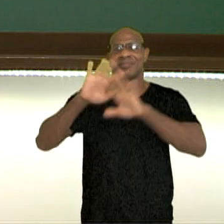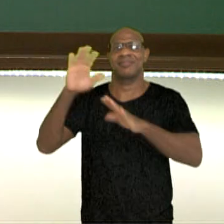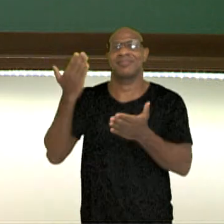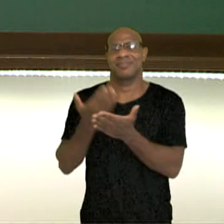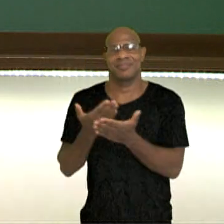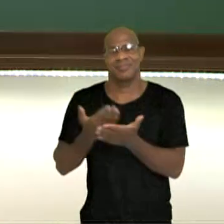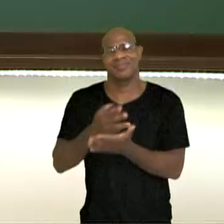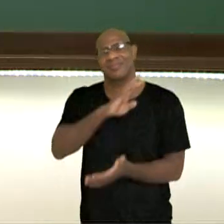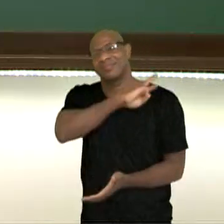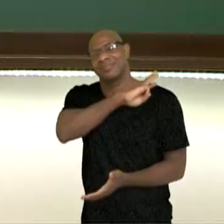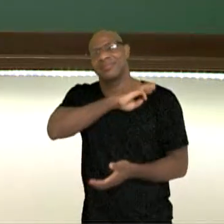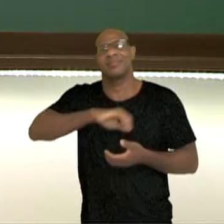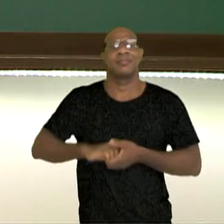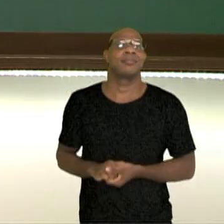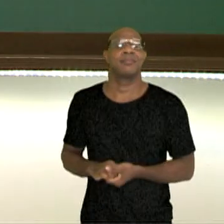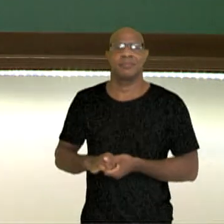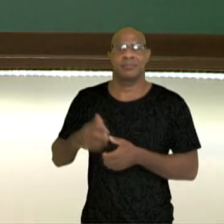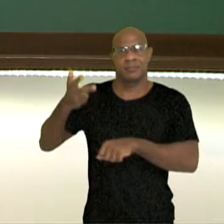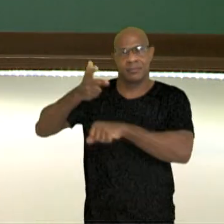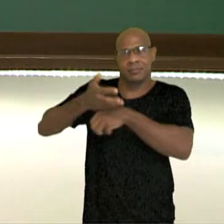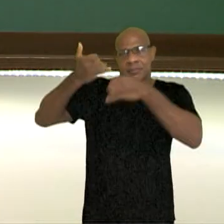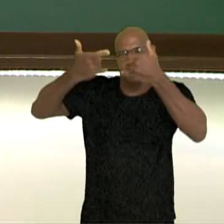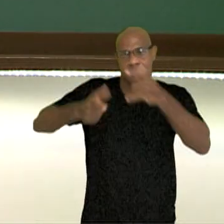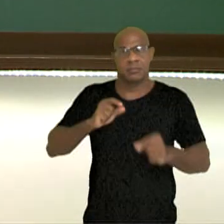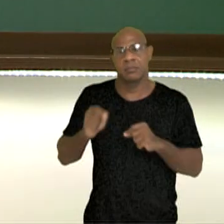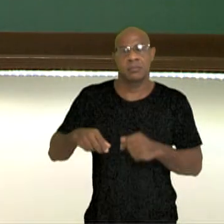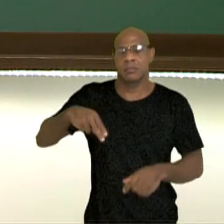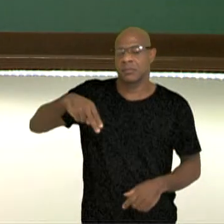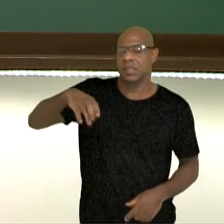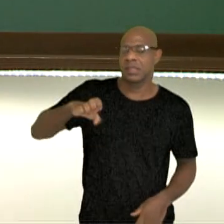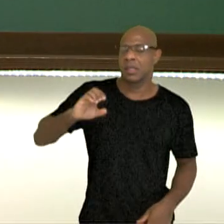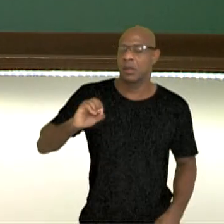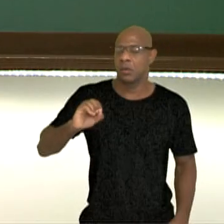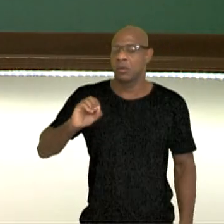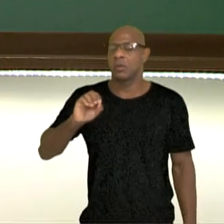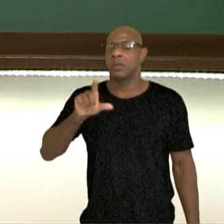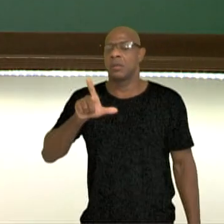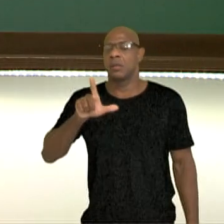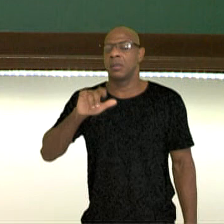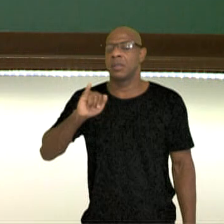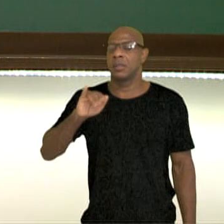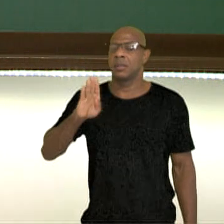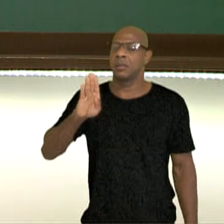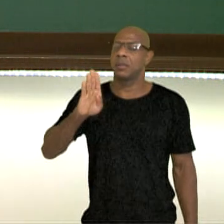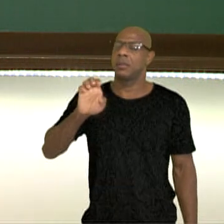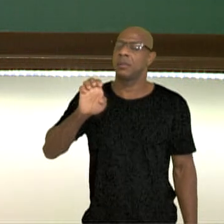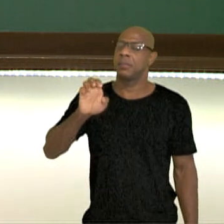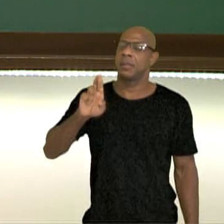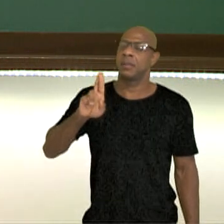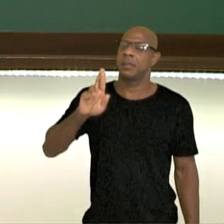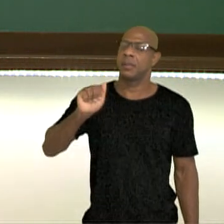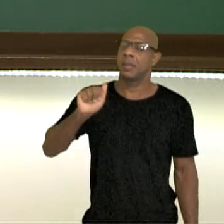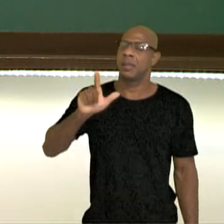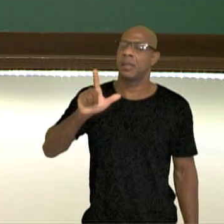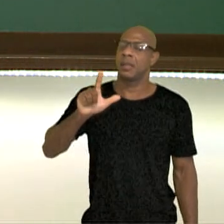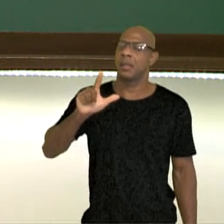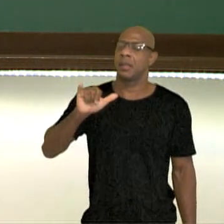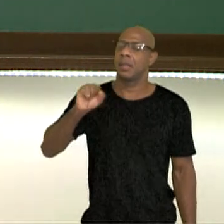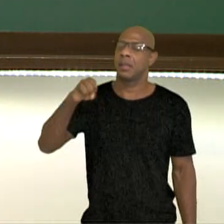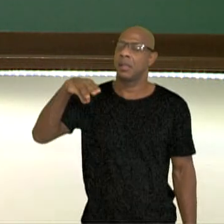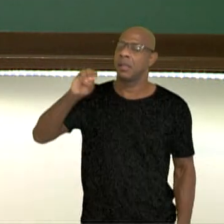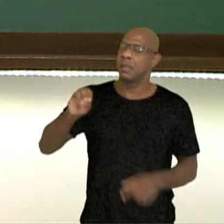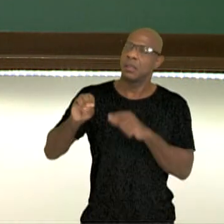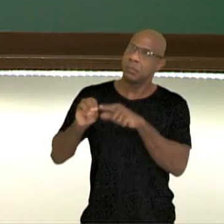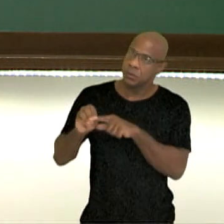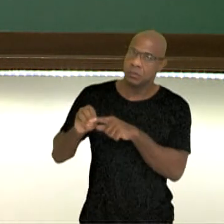Olá estudantes da série, nesse vídeo vamos falar sobre neoliberalismo. Para entendermos um pouquinho do neoliberalismo, obviamente